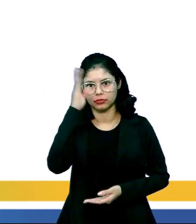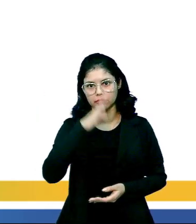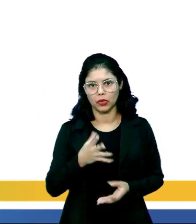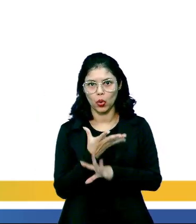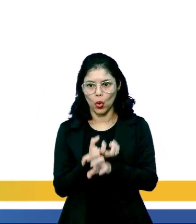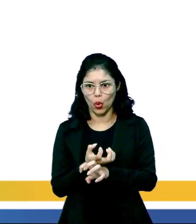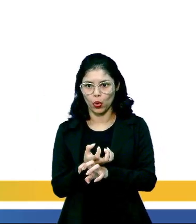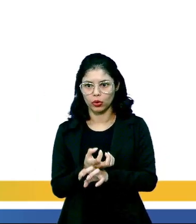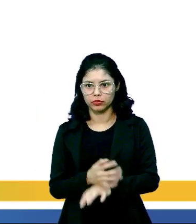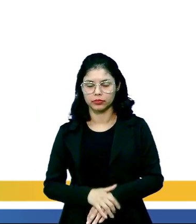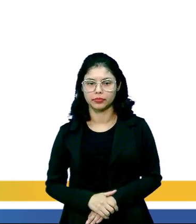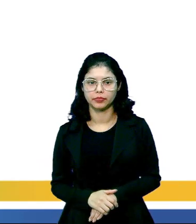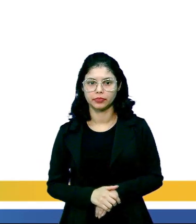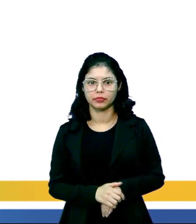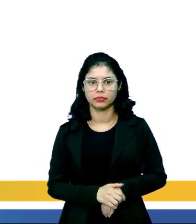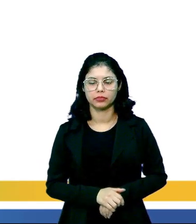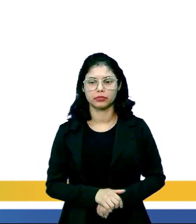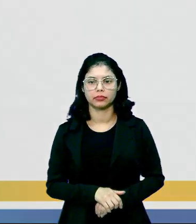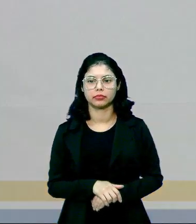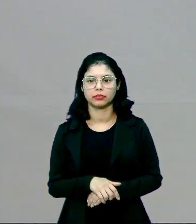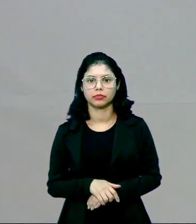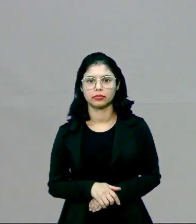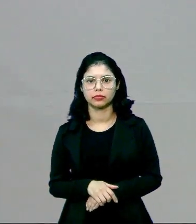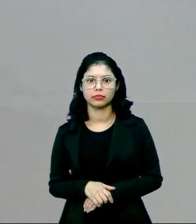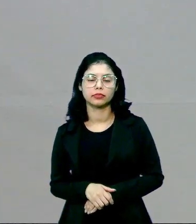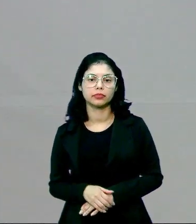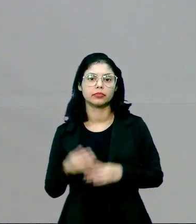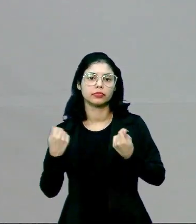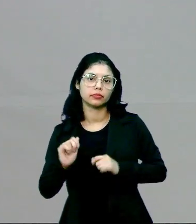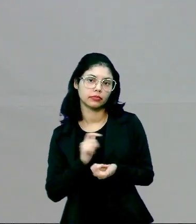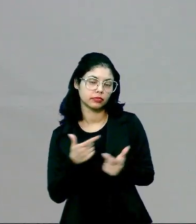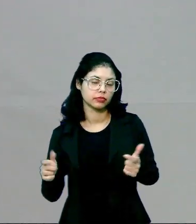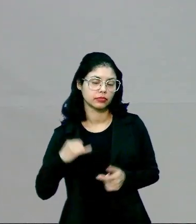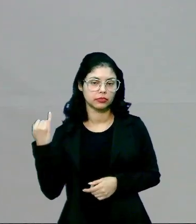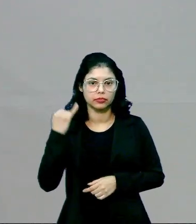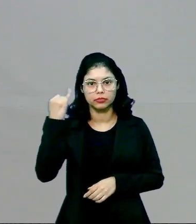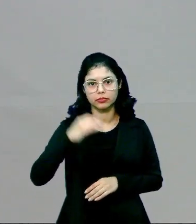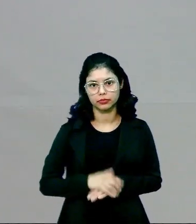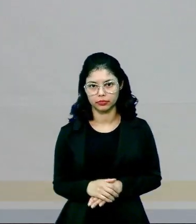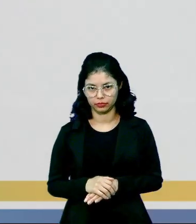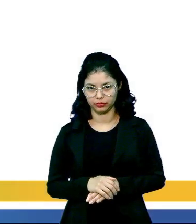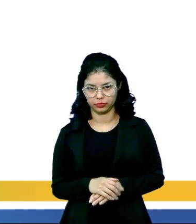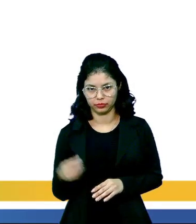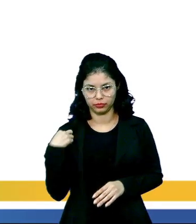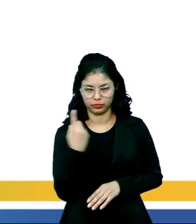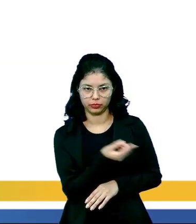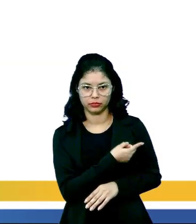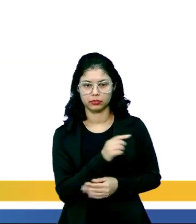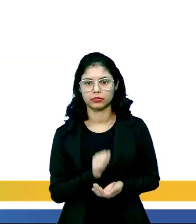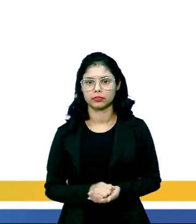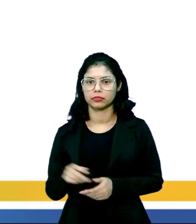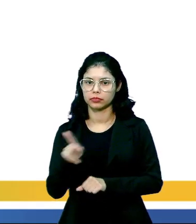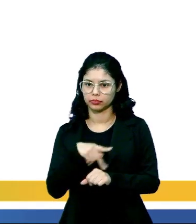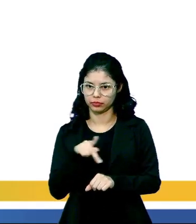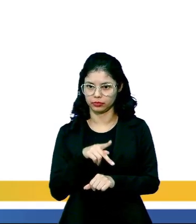seca. Tá? Então, essa transpiração aí tem grande importância para o nosso meio ambiente.